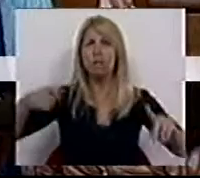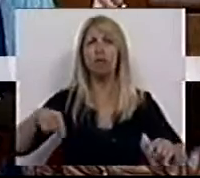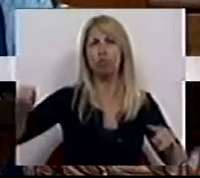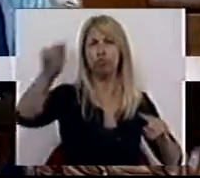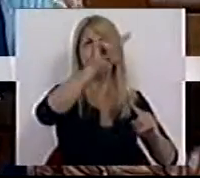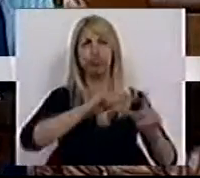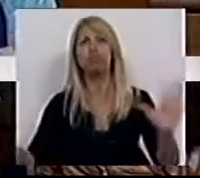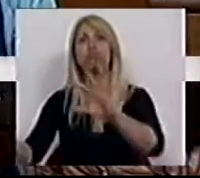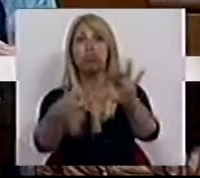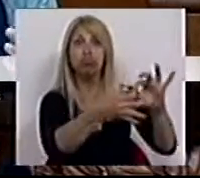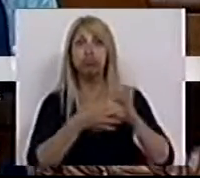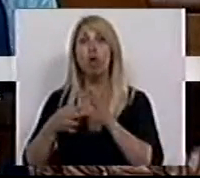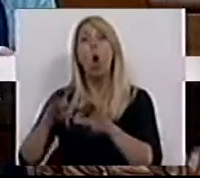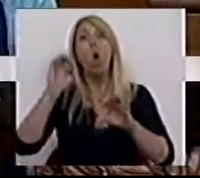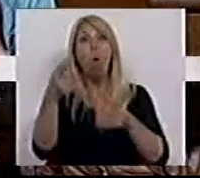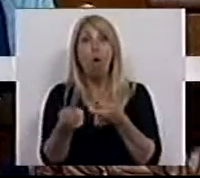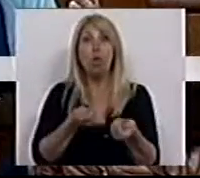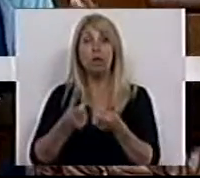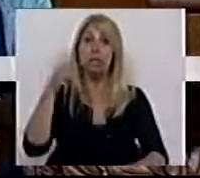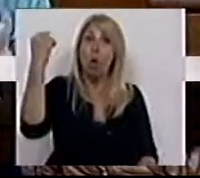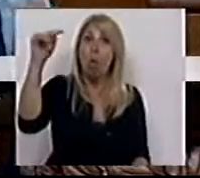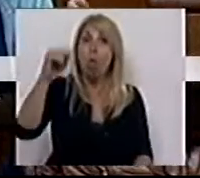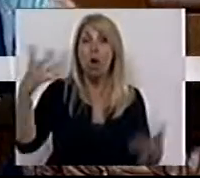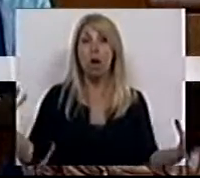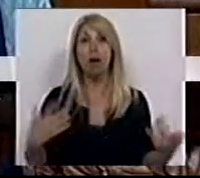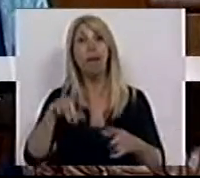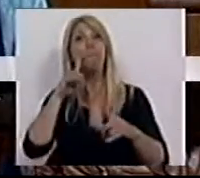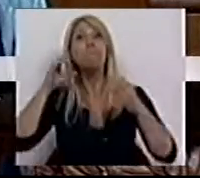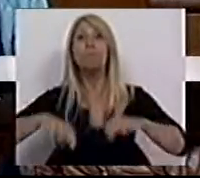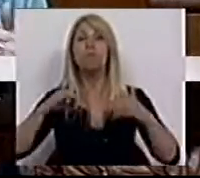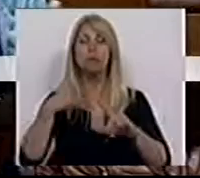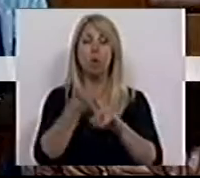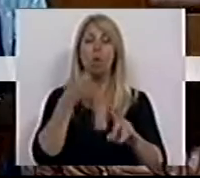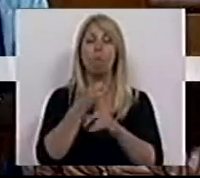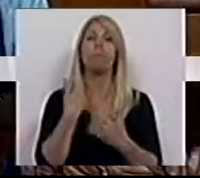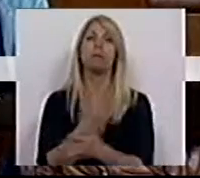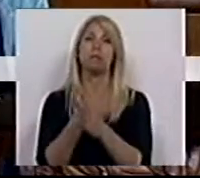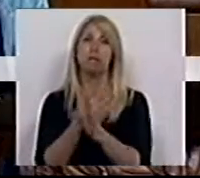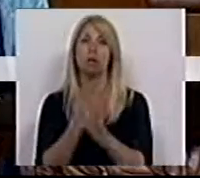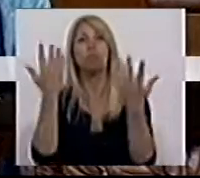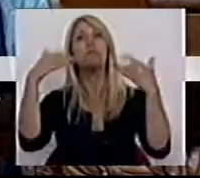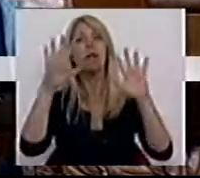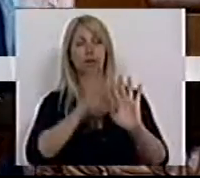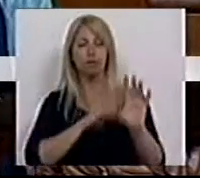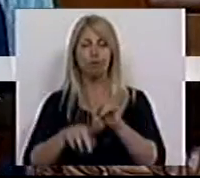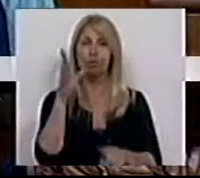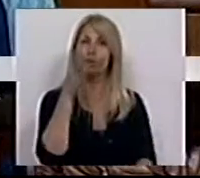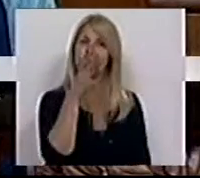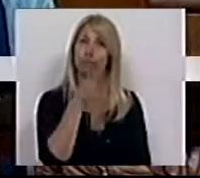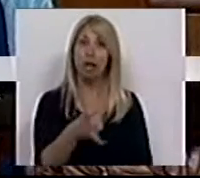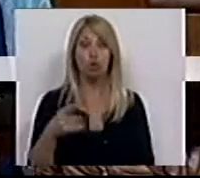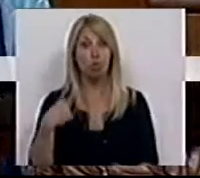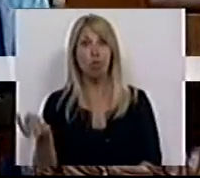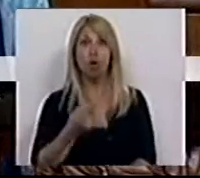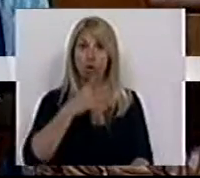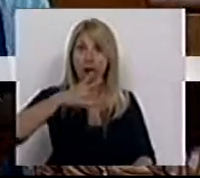ou a coordenação única da prevenção e combate a incêndios. No entanto, senhores deputados, aquilo que aqui